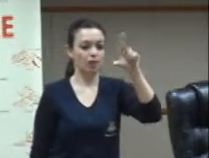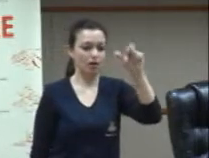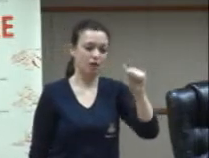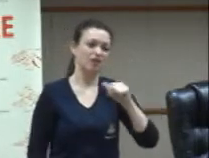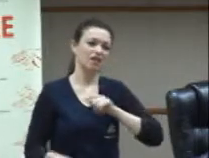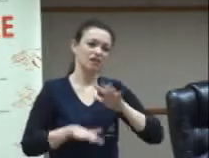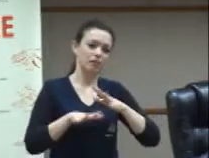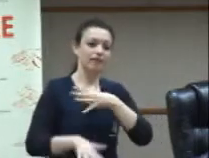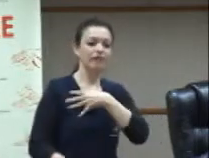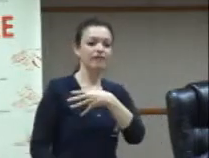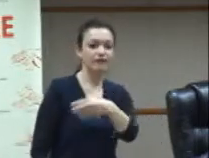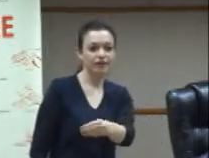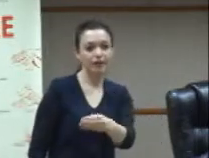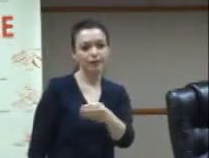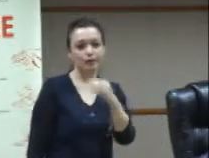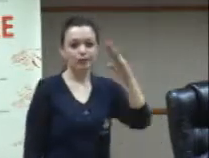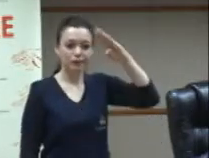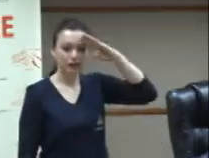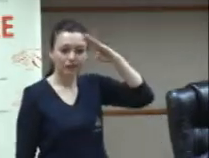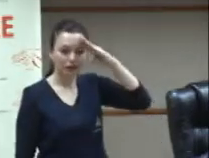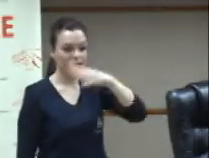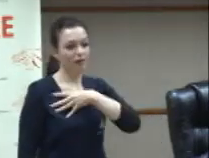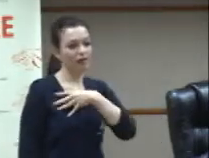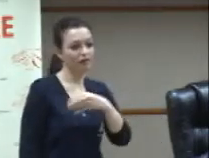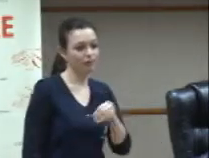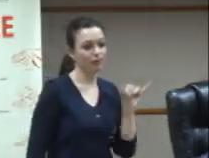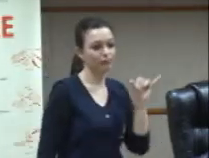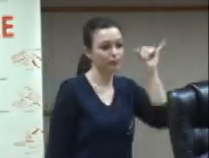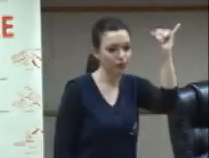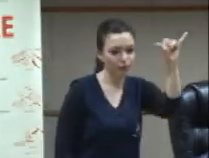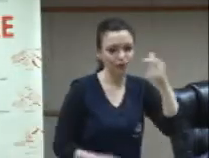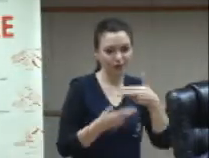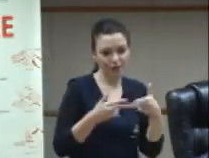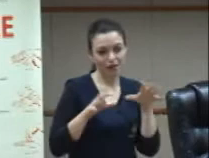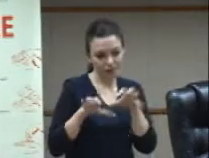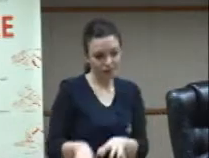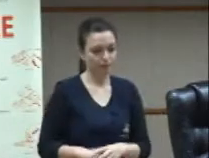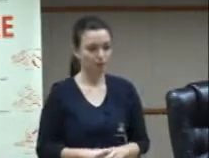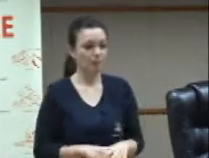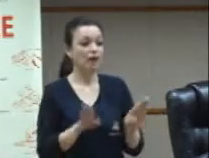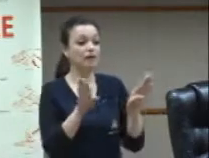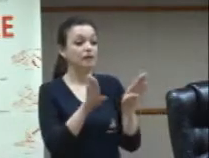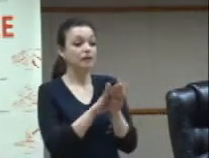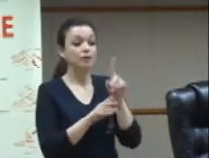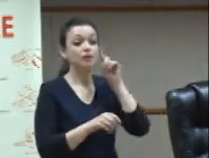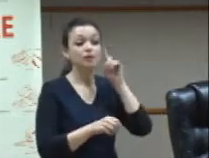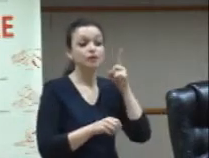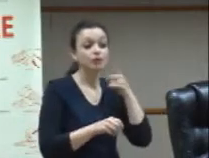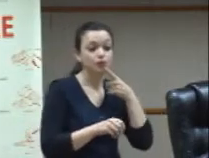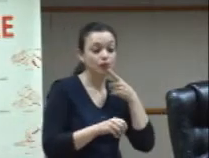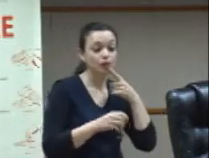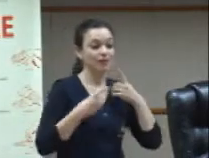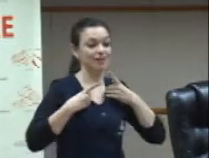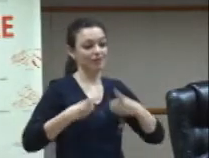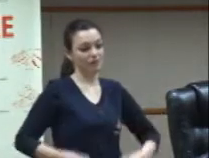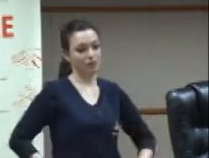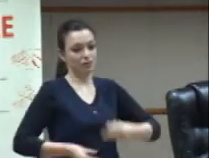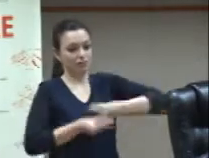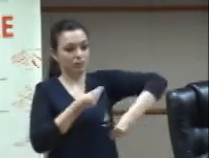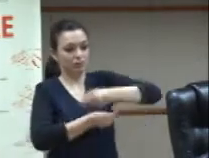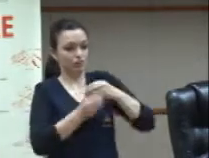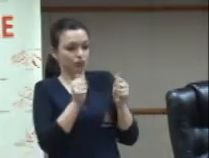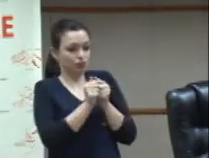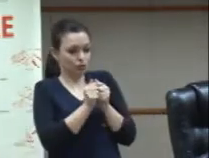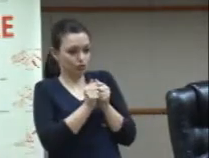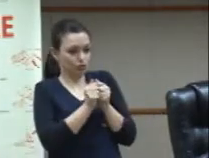filho de bancários né é o surdo da diáspora nós temos o surdo com deficiências associadas com outras deficiências